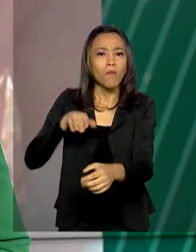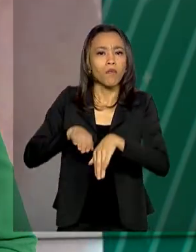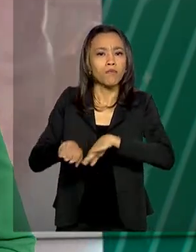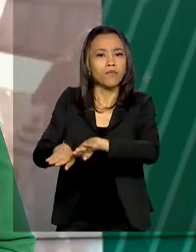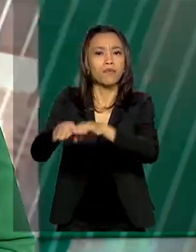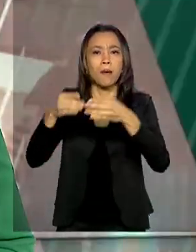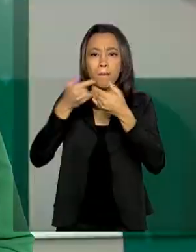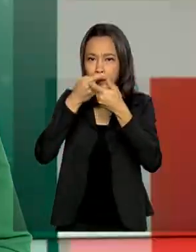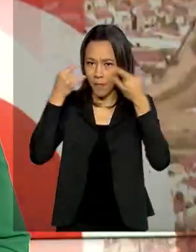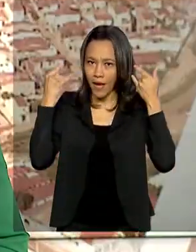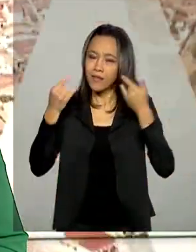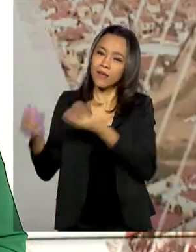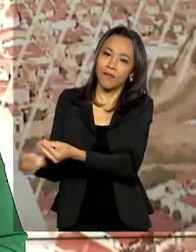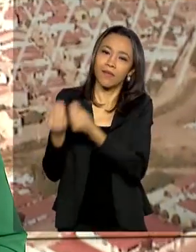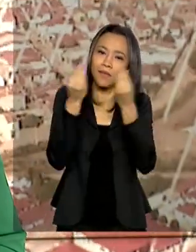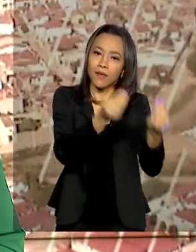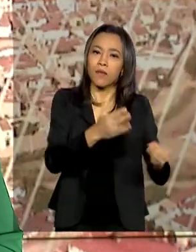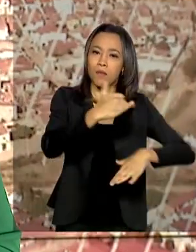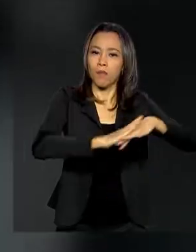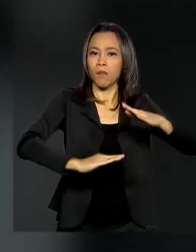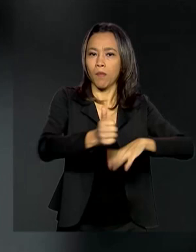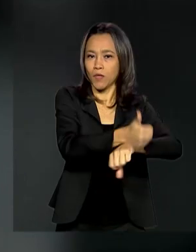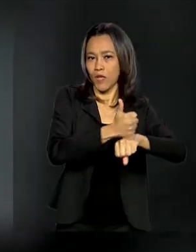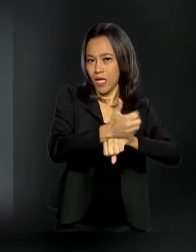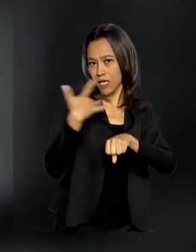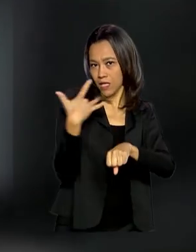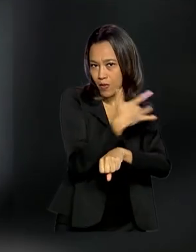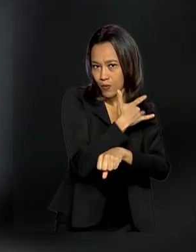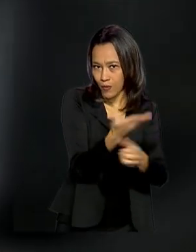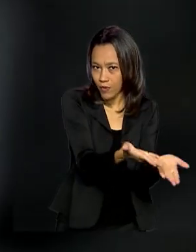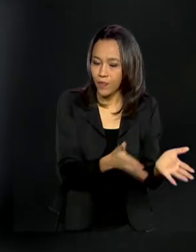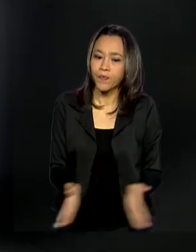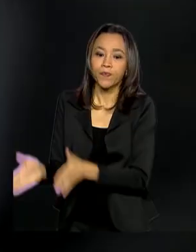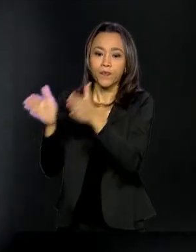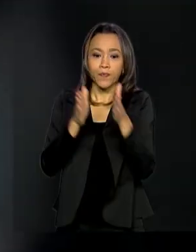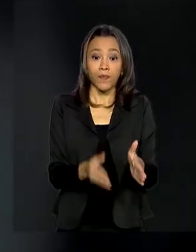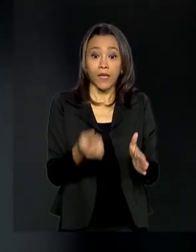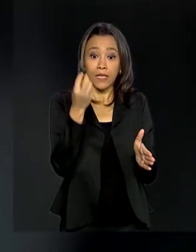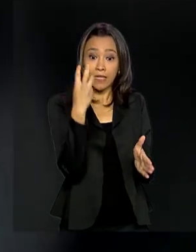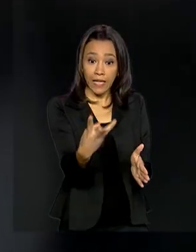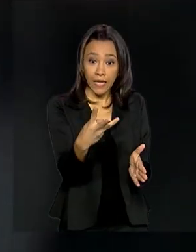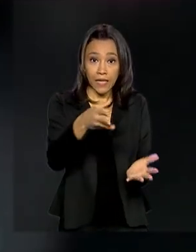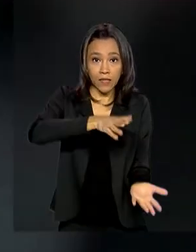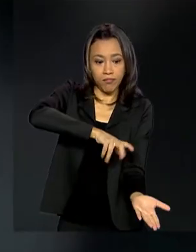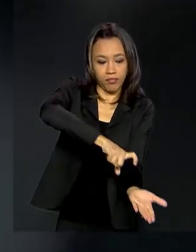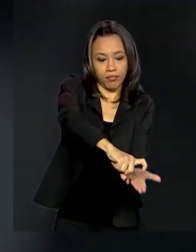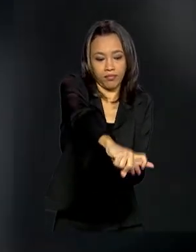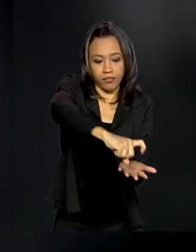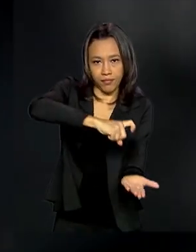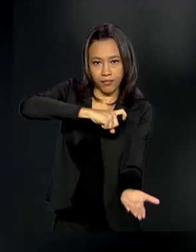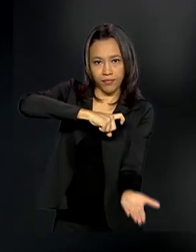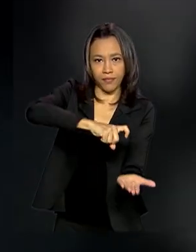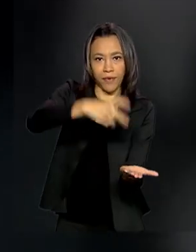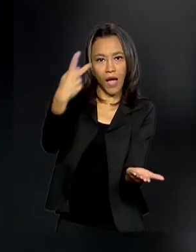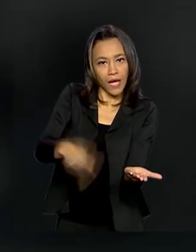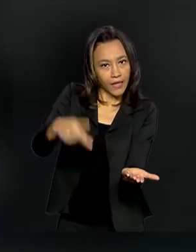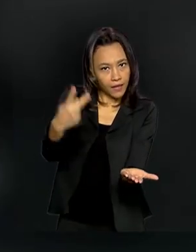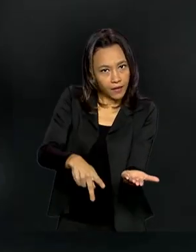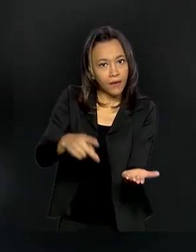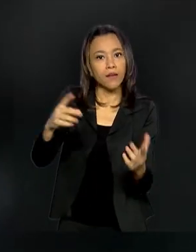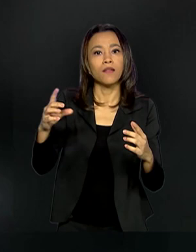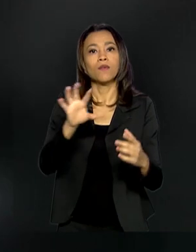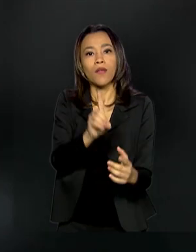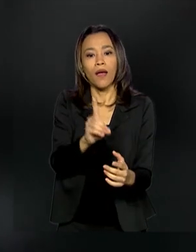reportagem é de Glauco de Queiroz. Três impressoras 3D do Serviço Social do Comércio do Distrito Federal